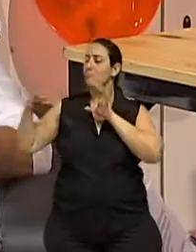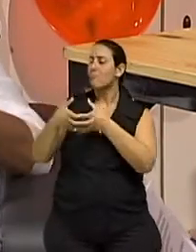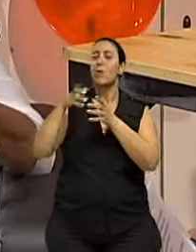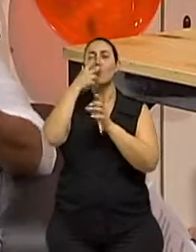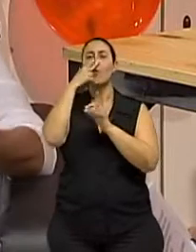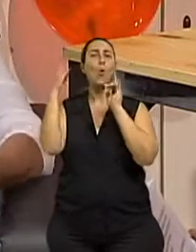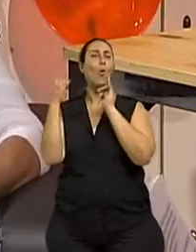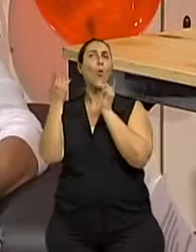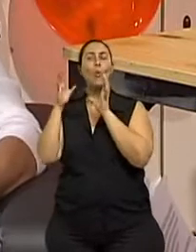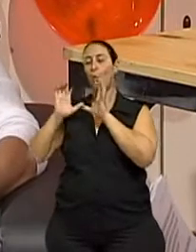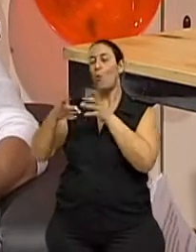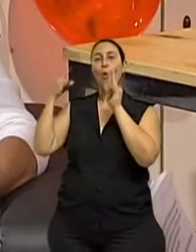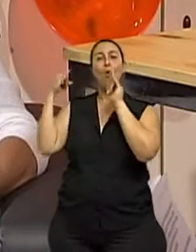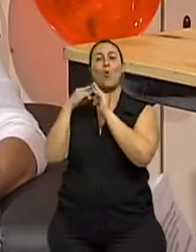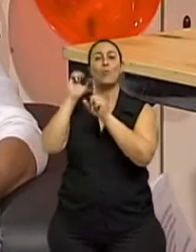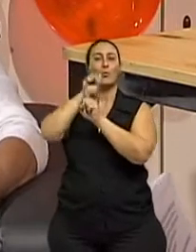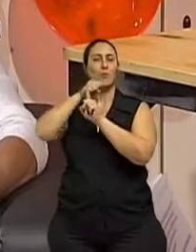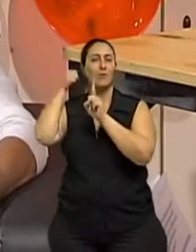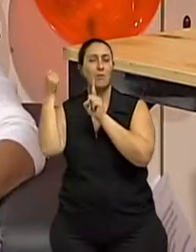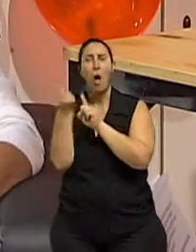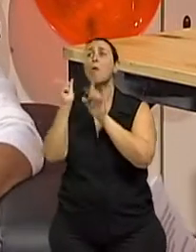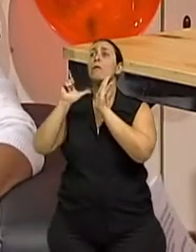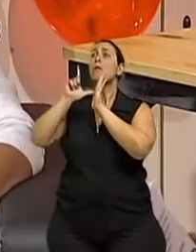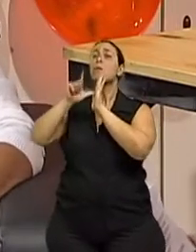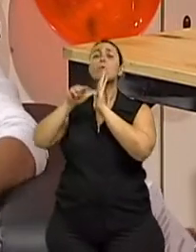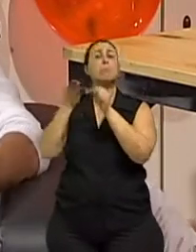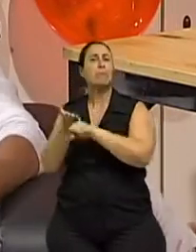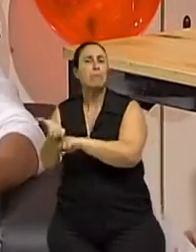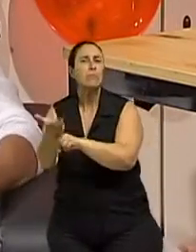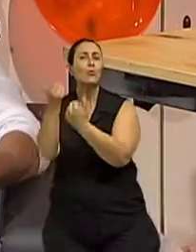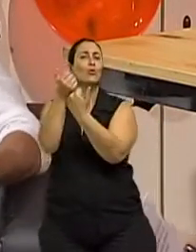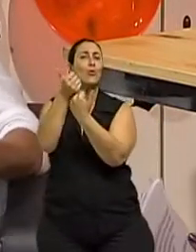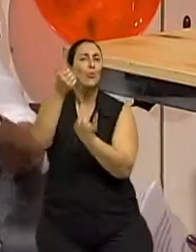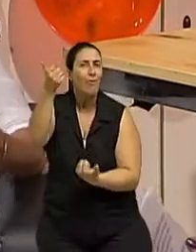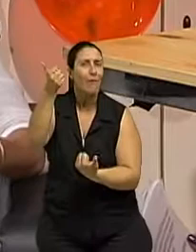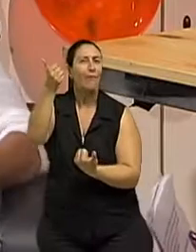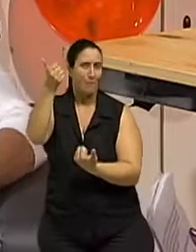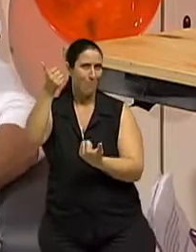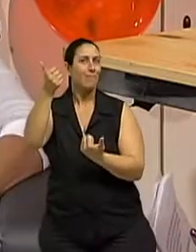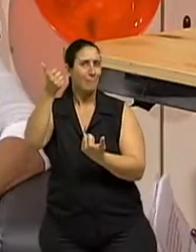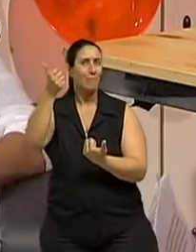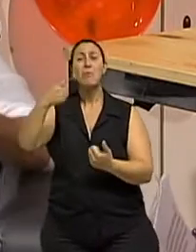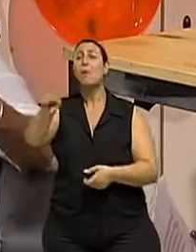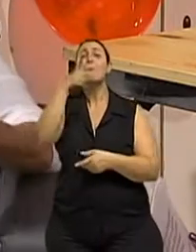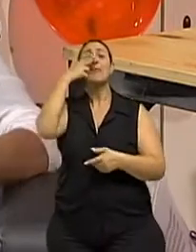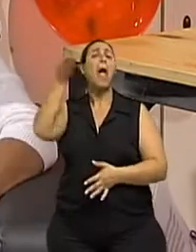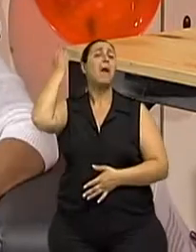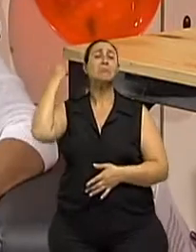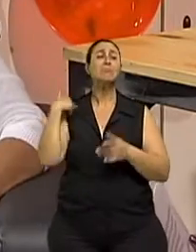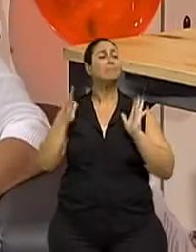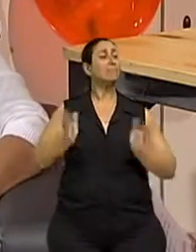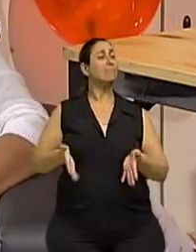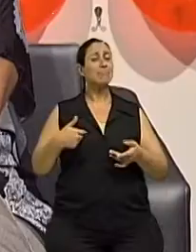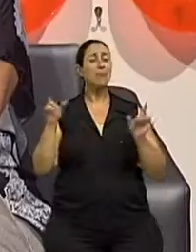e, no fim, eles fazem parte da diretoria. Também é um voluntariado. Eles estão erguendo alguma coisa em prol